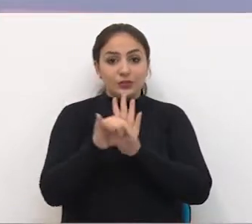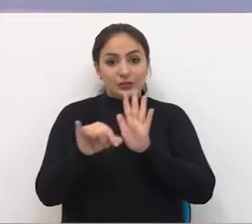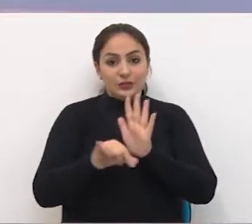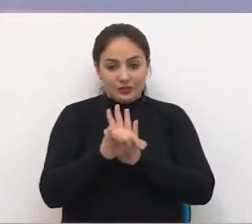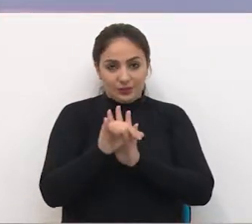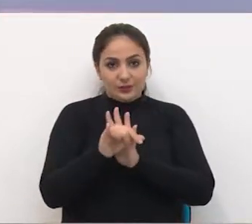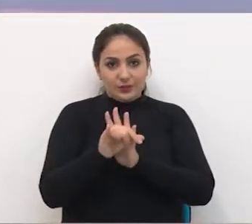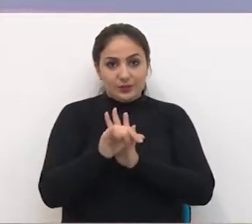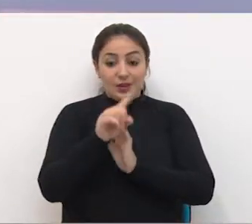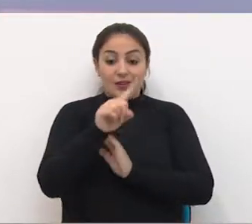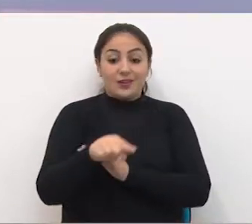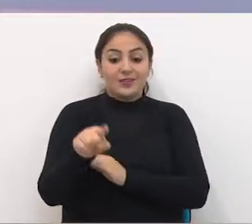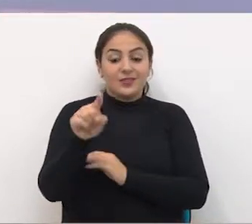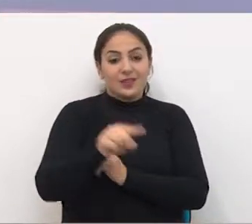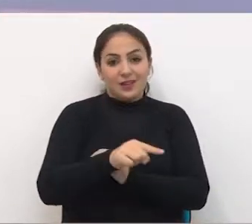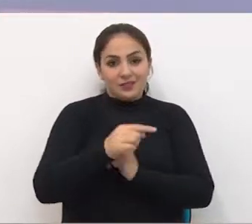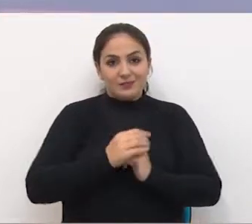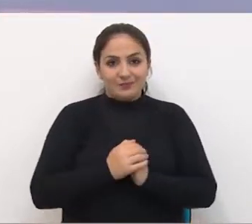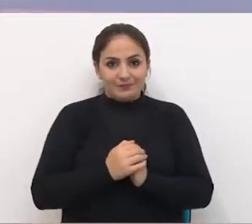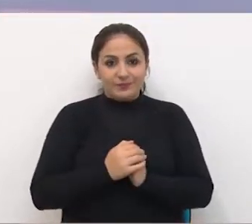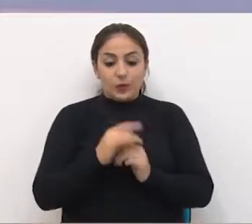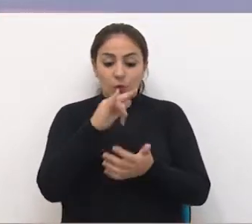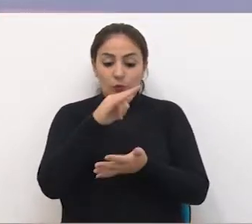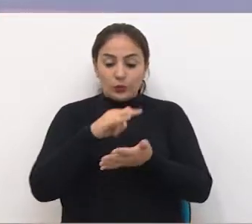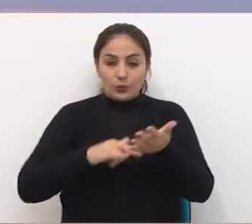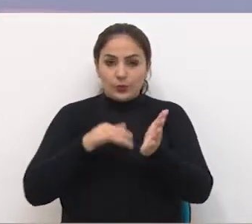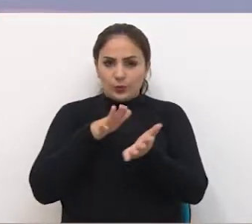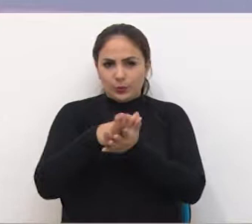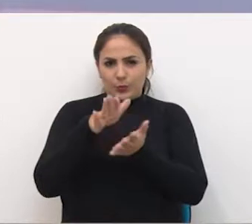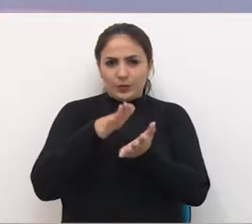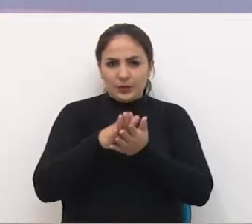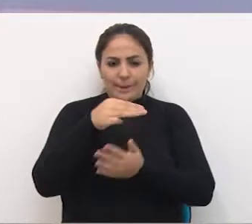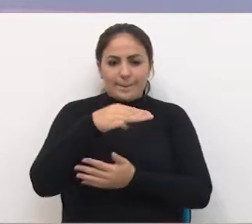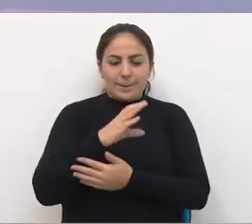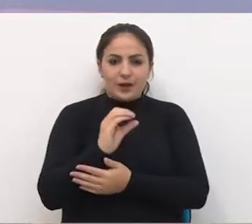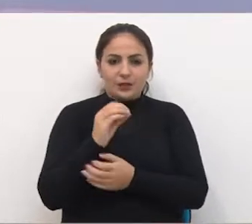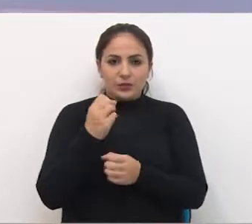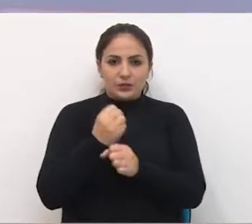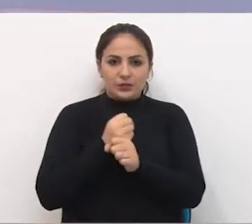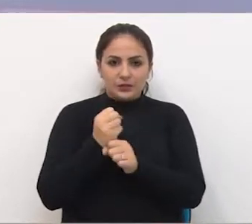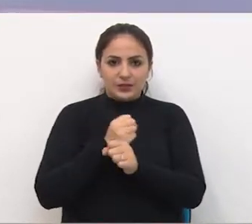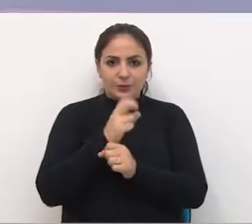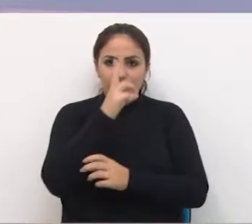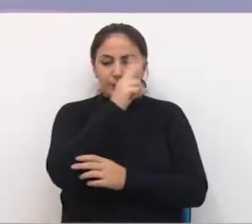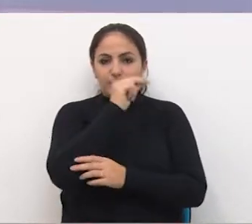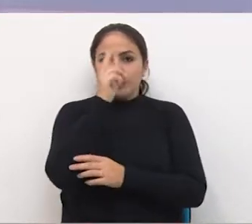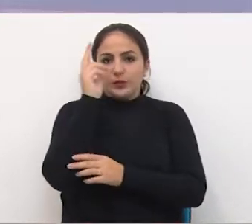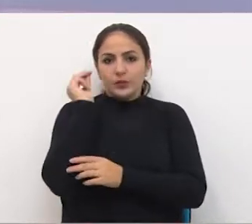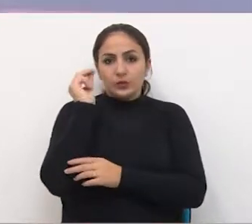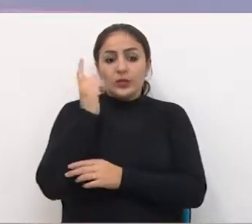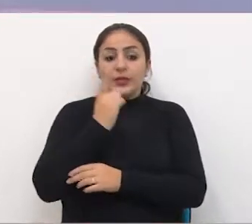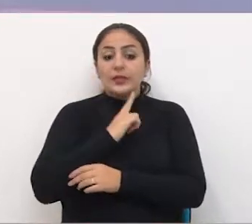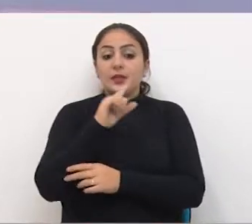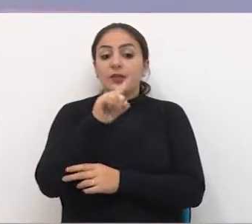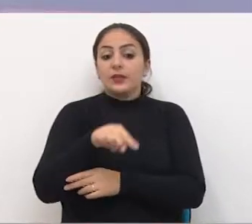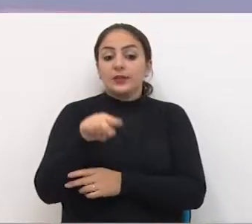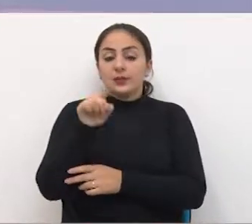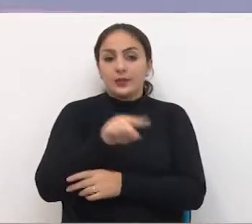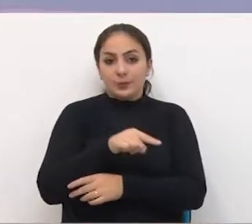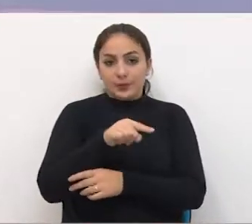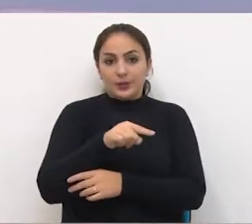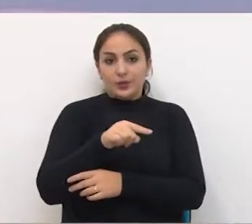processo licitatório ser anulado. O documento foi publicado em março deste ano pela Prefeitura e teve o